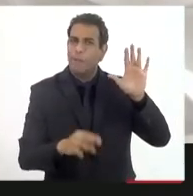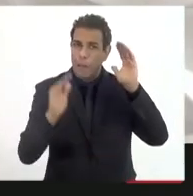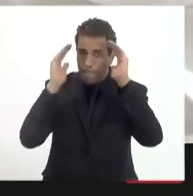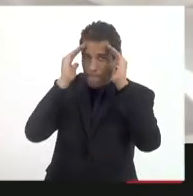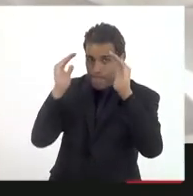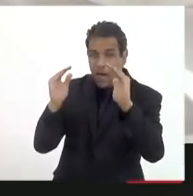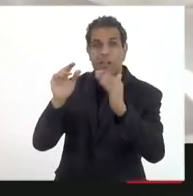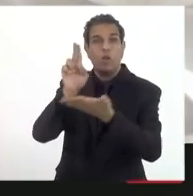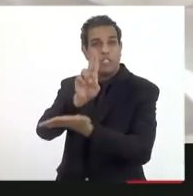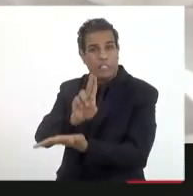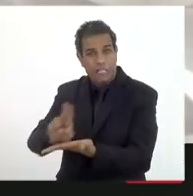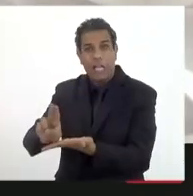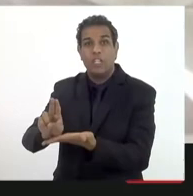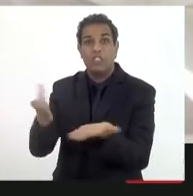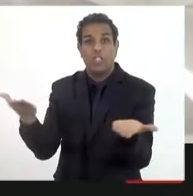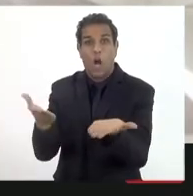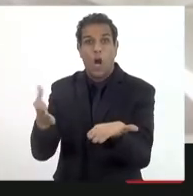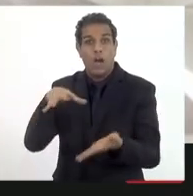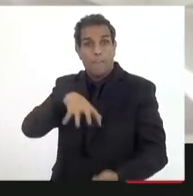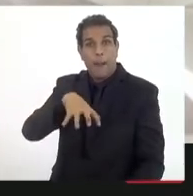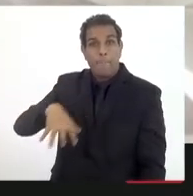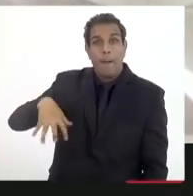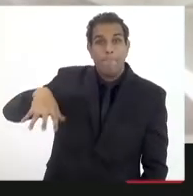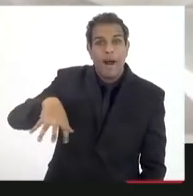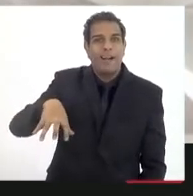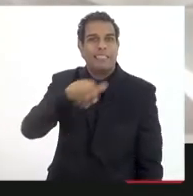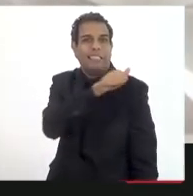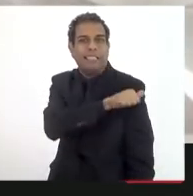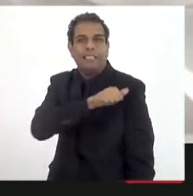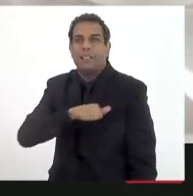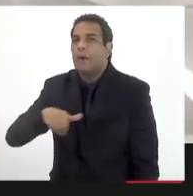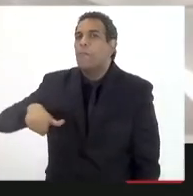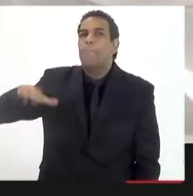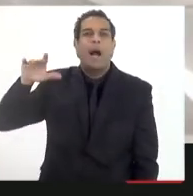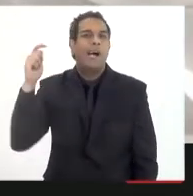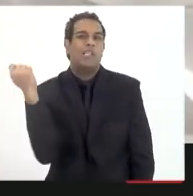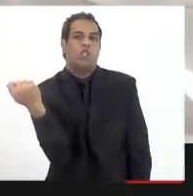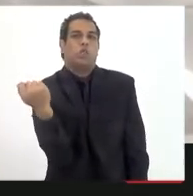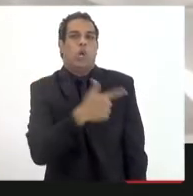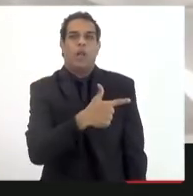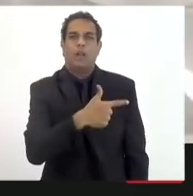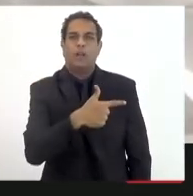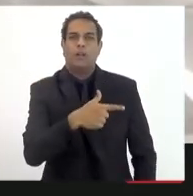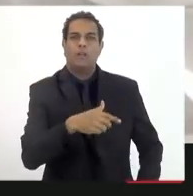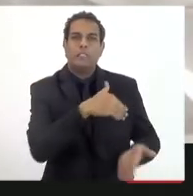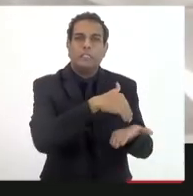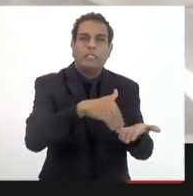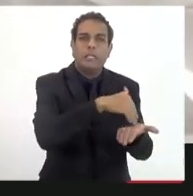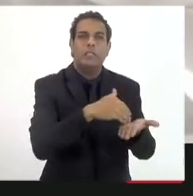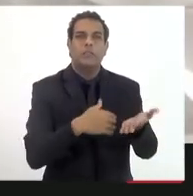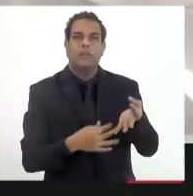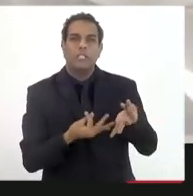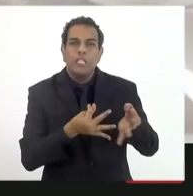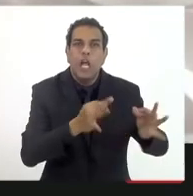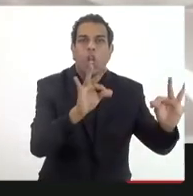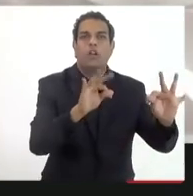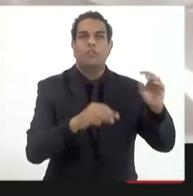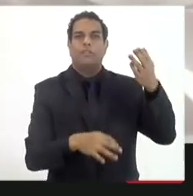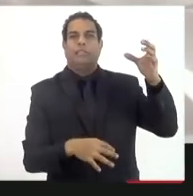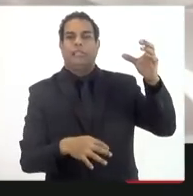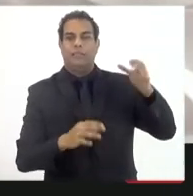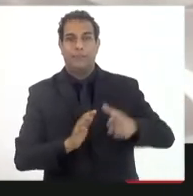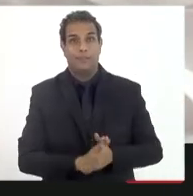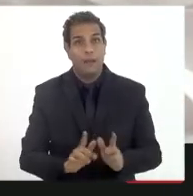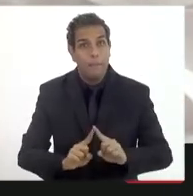contribuição das universidades será maior do que da secretaria. E a última questão é que nós não